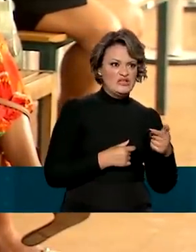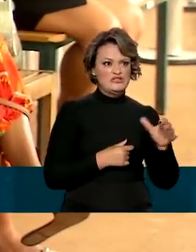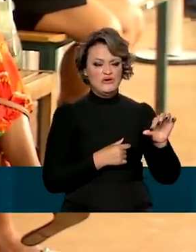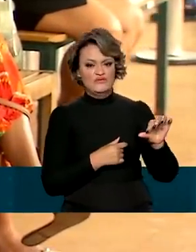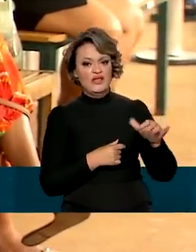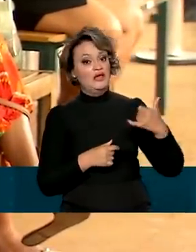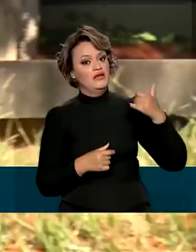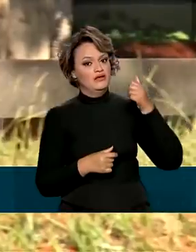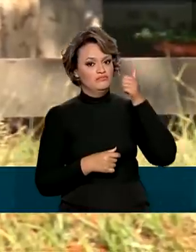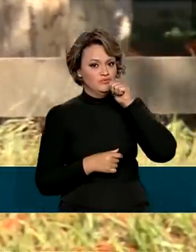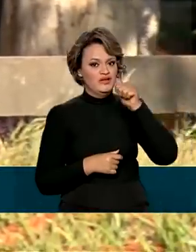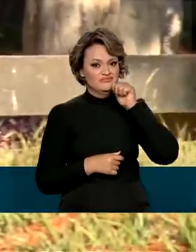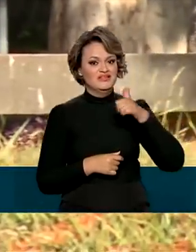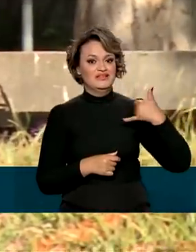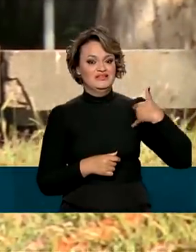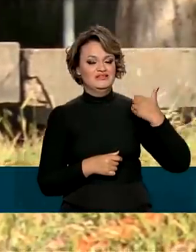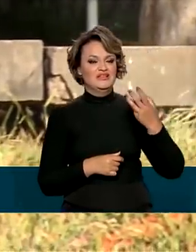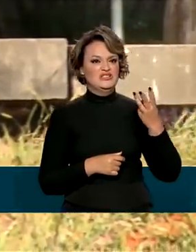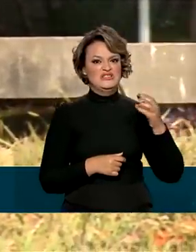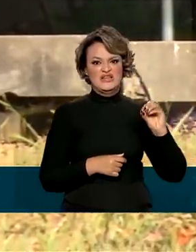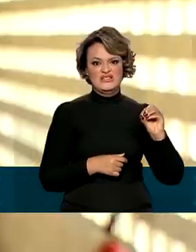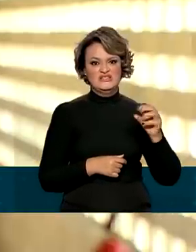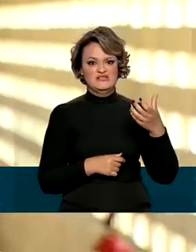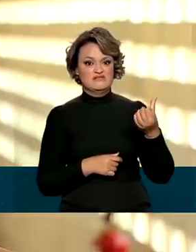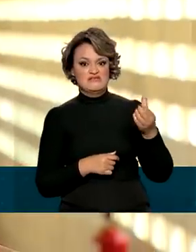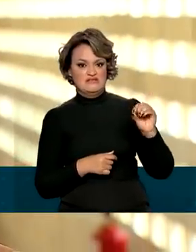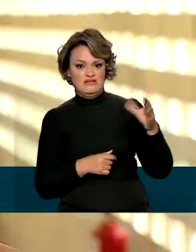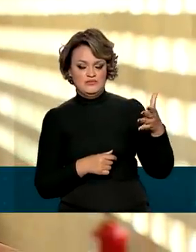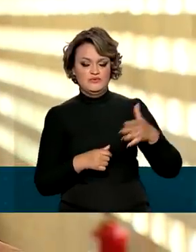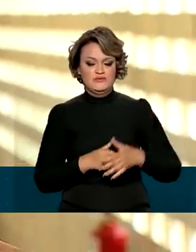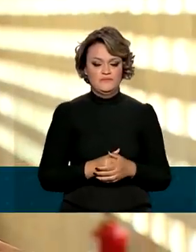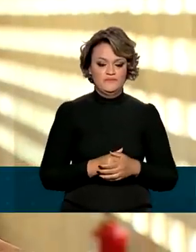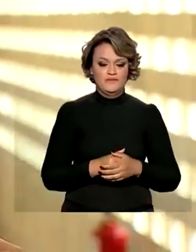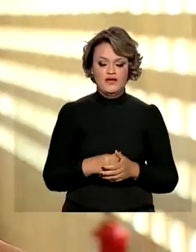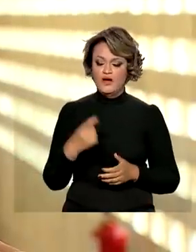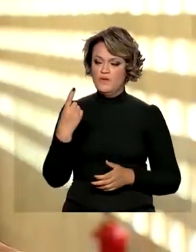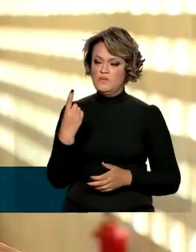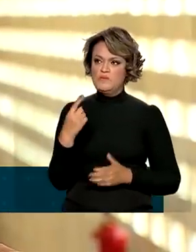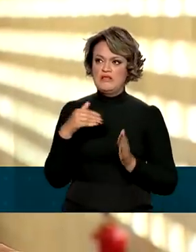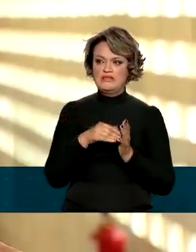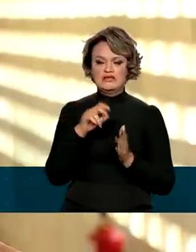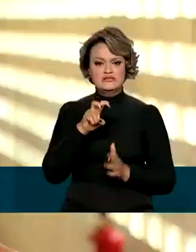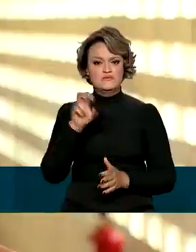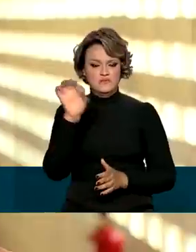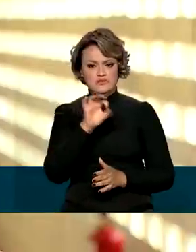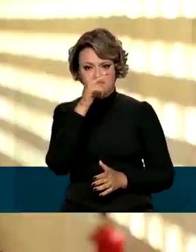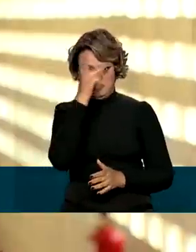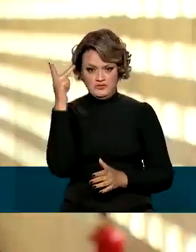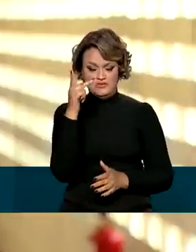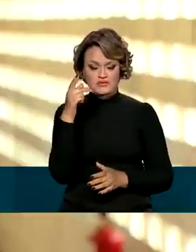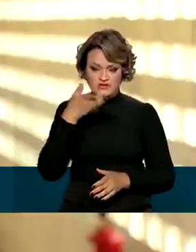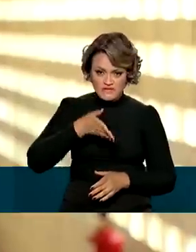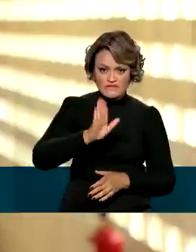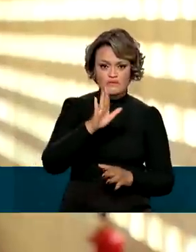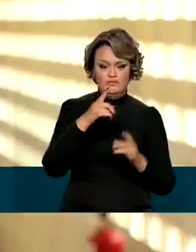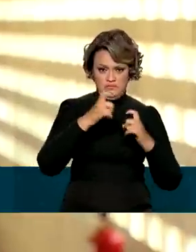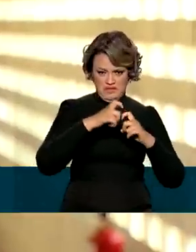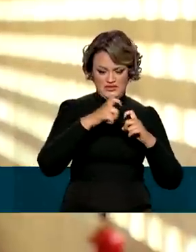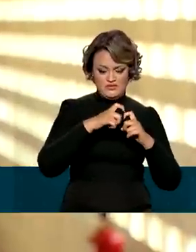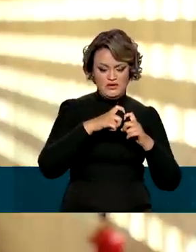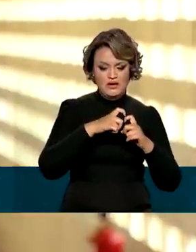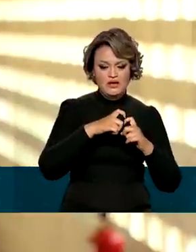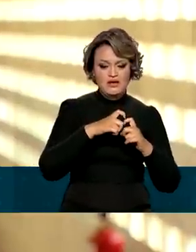idade entre 30 e 60 anos. De 1 a 5% dos pacientes em geral que vão ao consultório de clínica